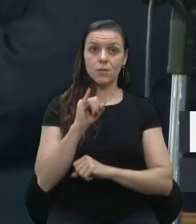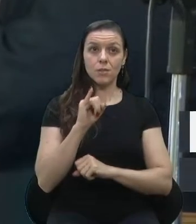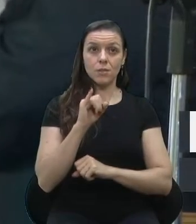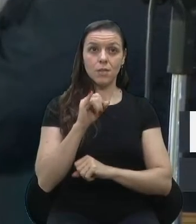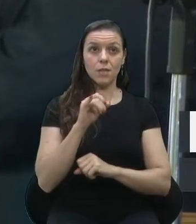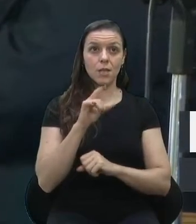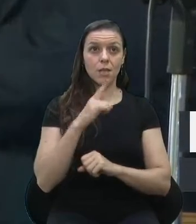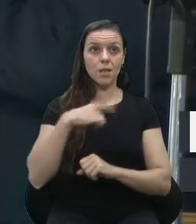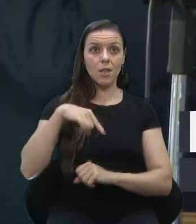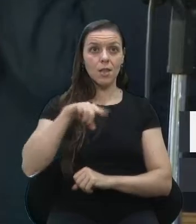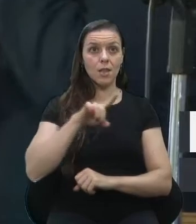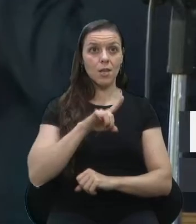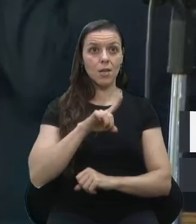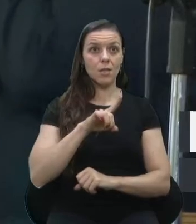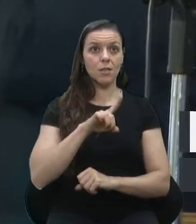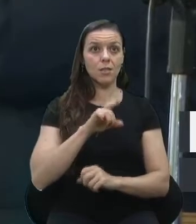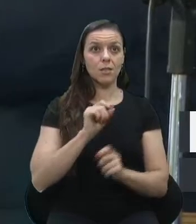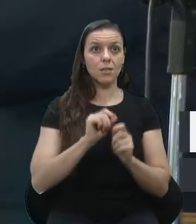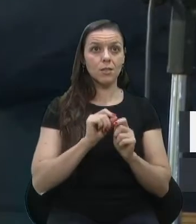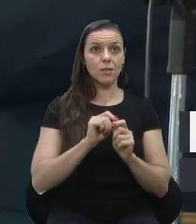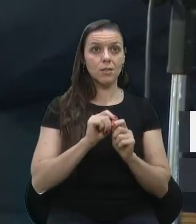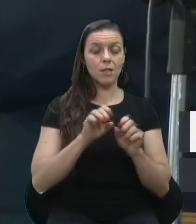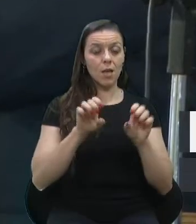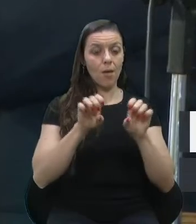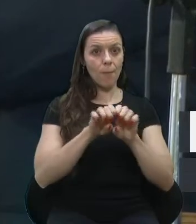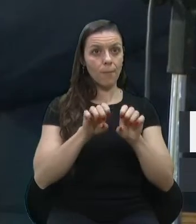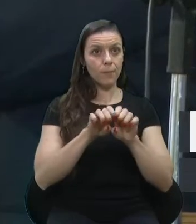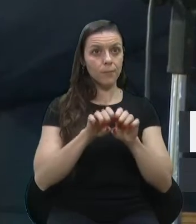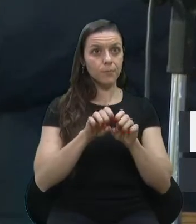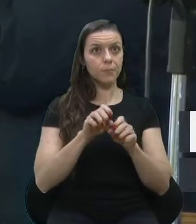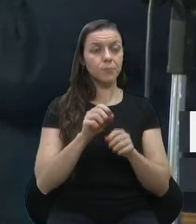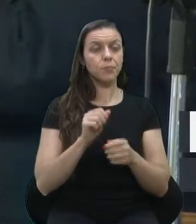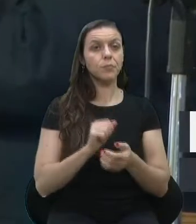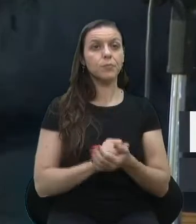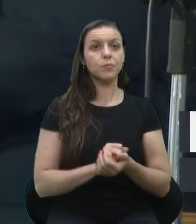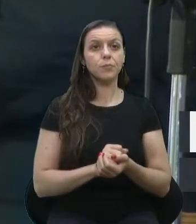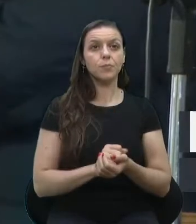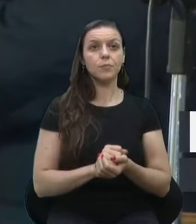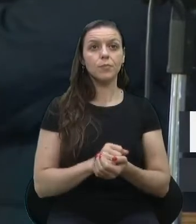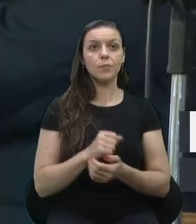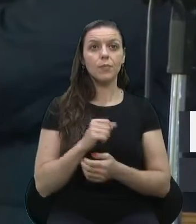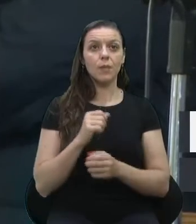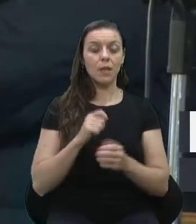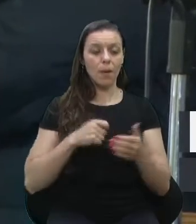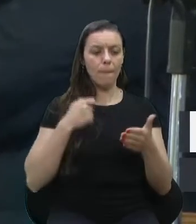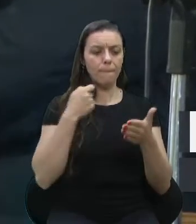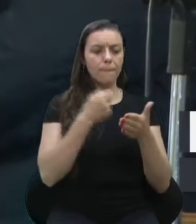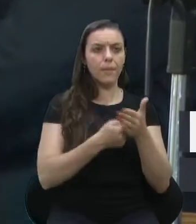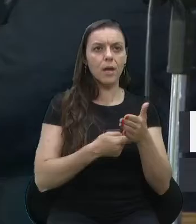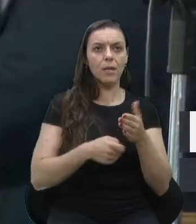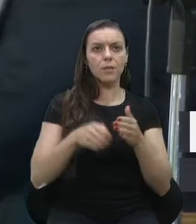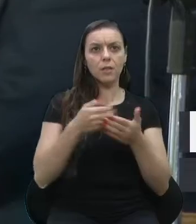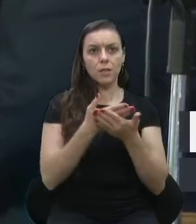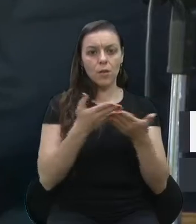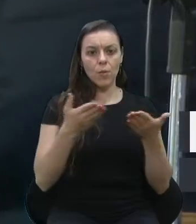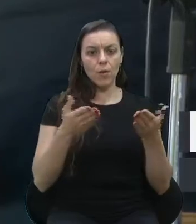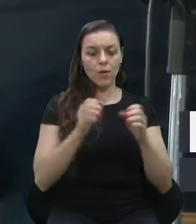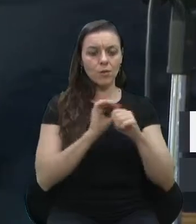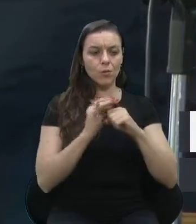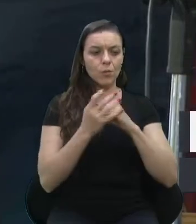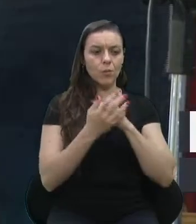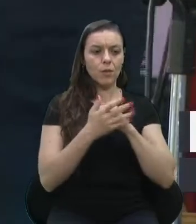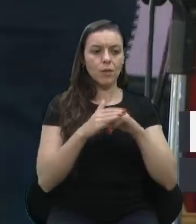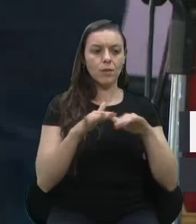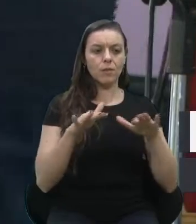mãos dos profissionais que a constroem e que foram extremamente impactados nesse período pandêmico que nós